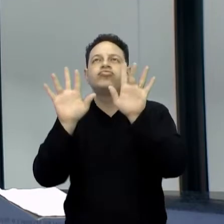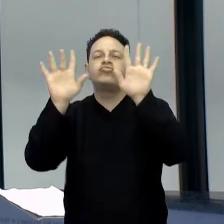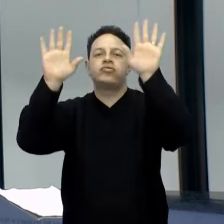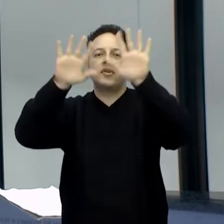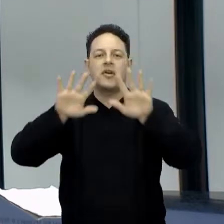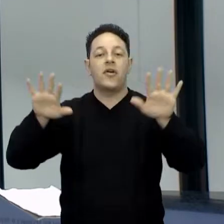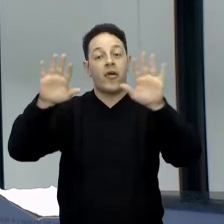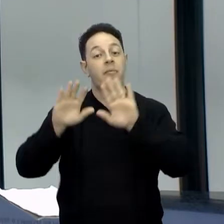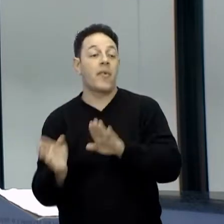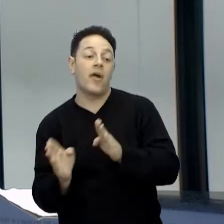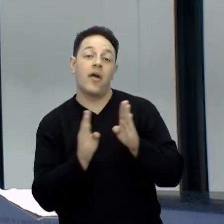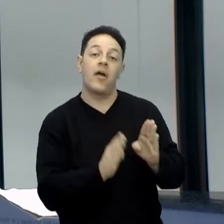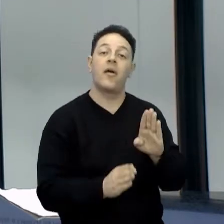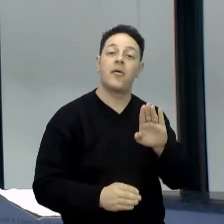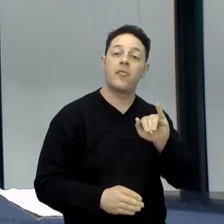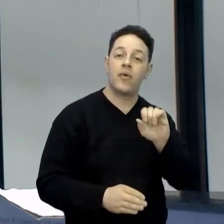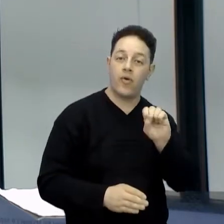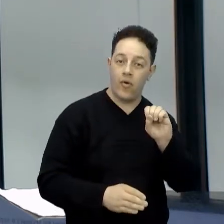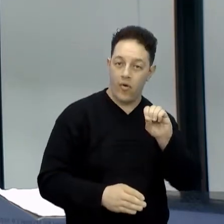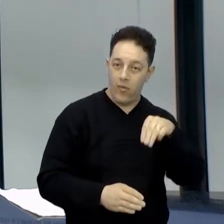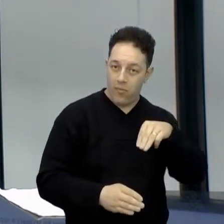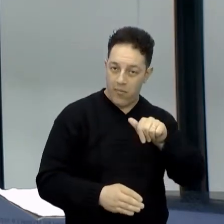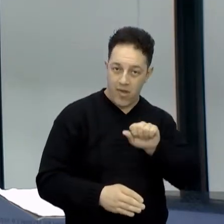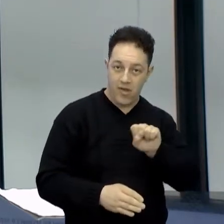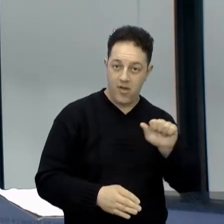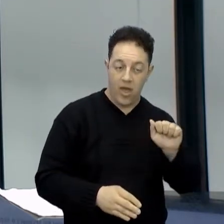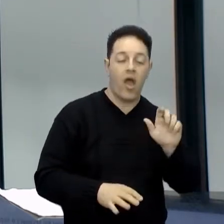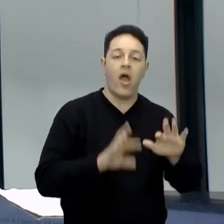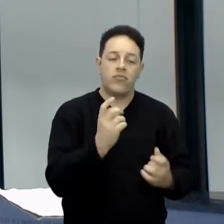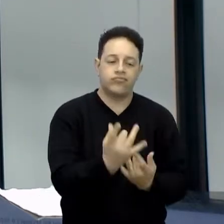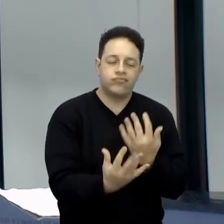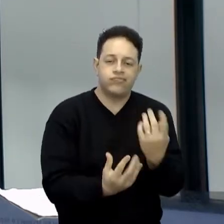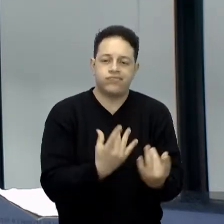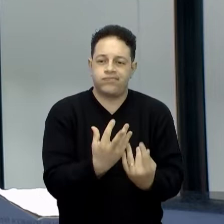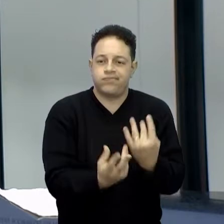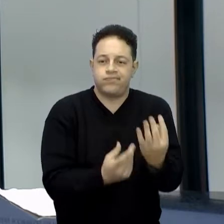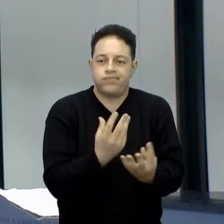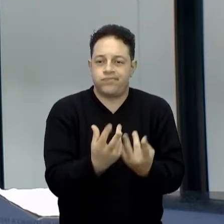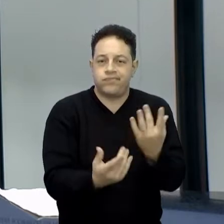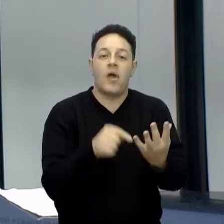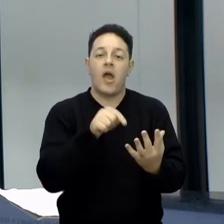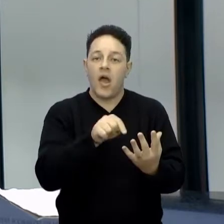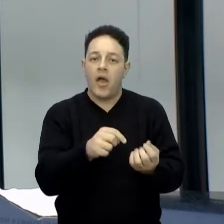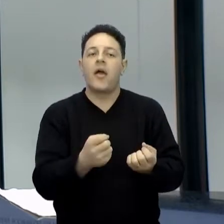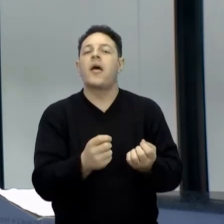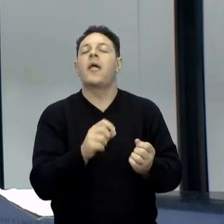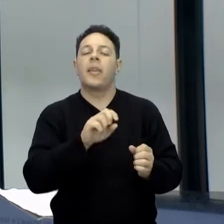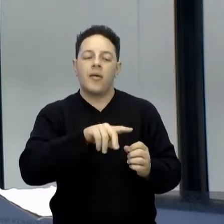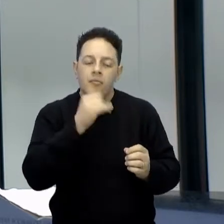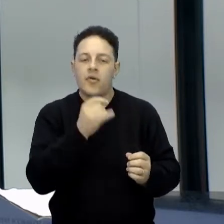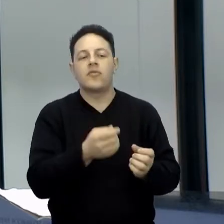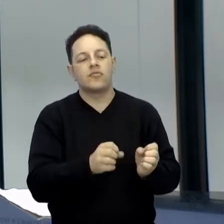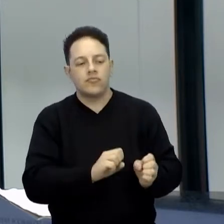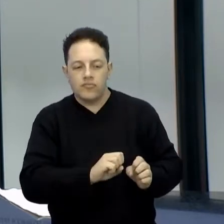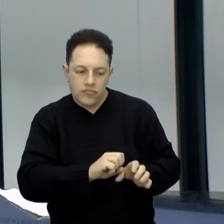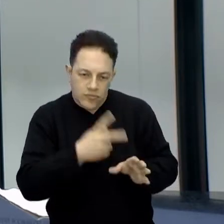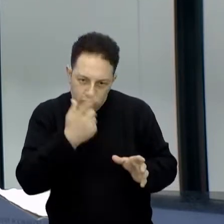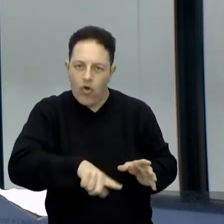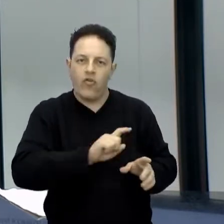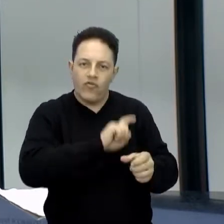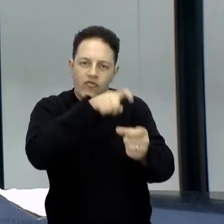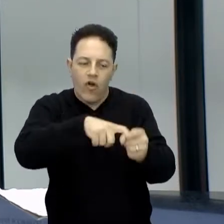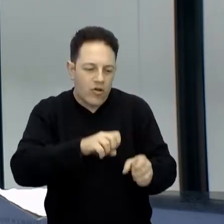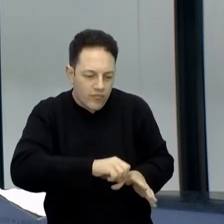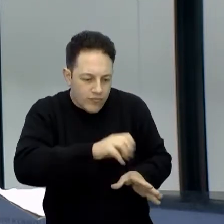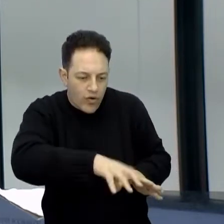Enquanto que a biomassa, quando você queima esses materiais, os próprios vegetais, né? Se você reflorestar, por exemplo, Só